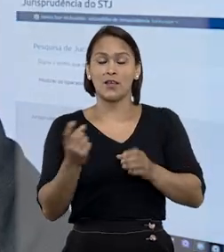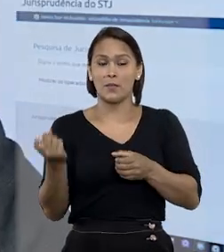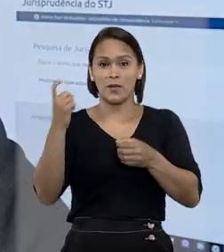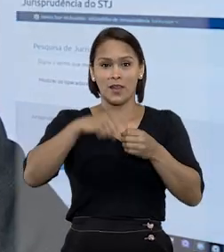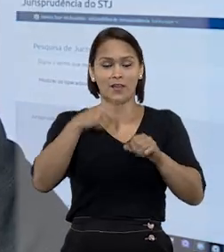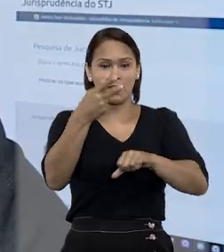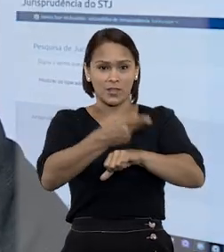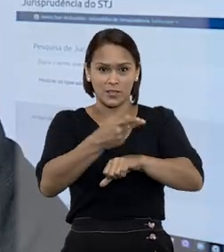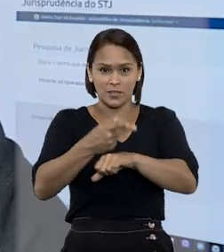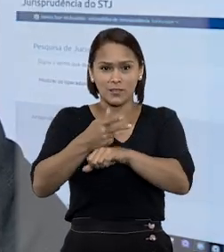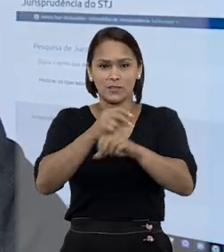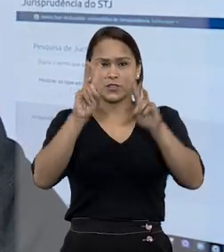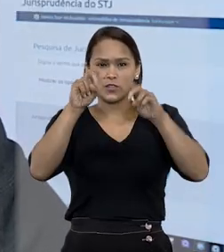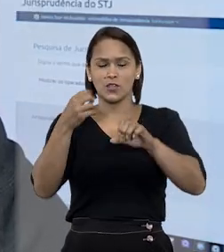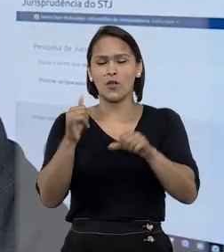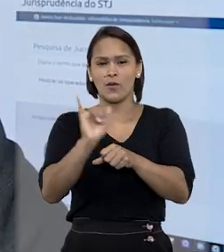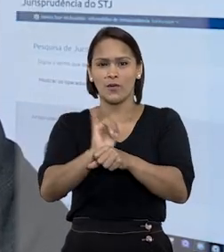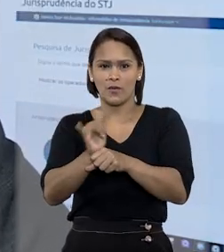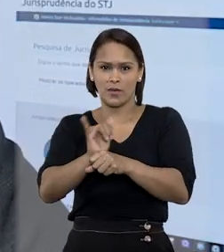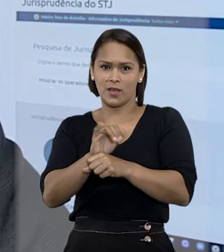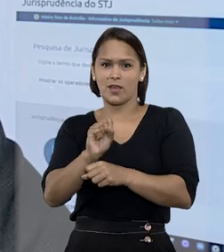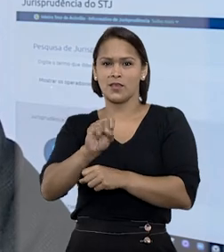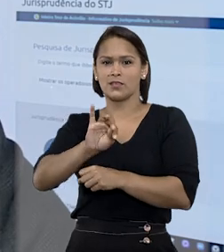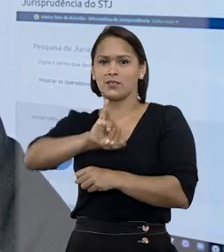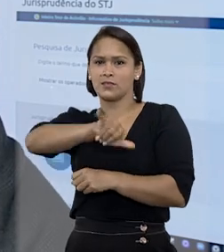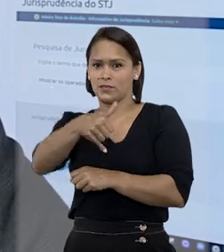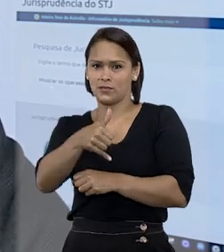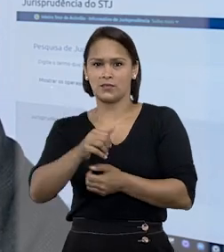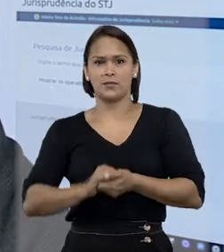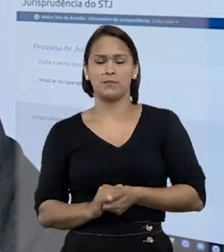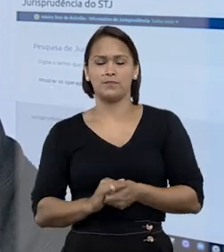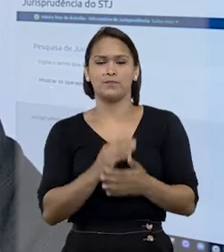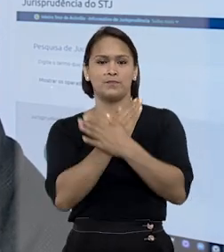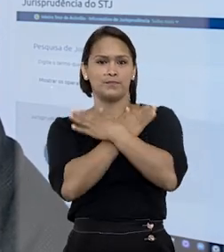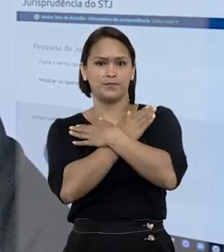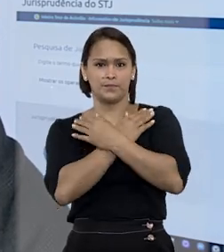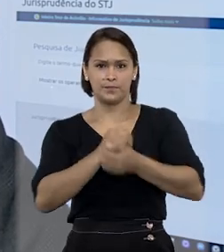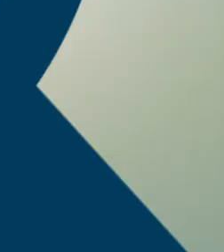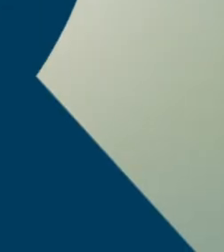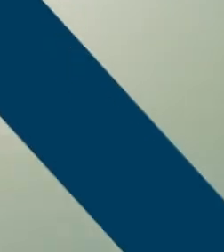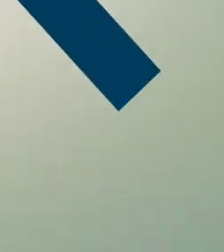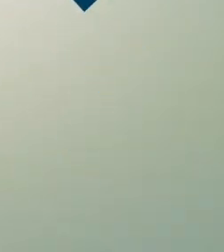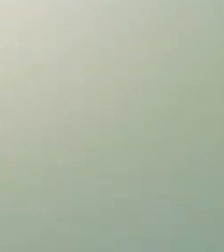Para rever esse e outros temas, acesse o canal do STJ no YouTube. Um abraço!